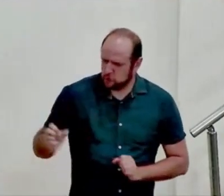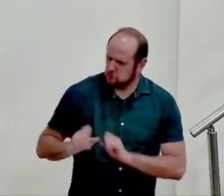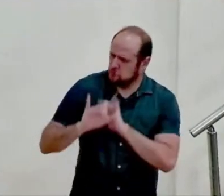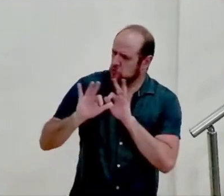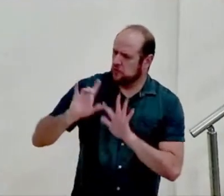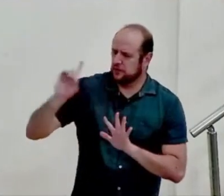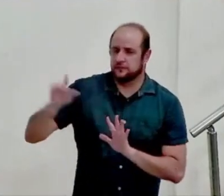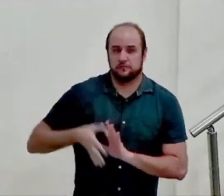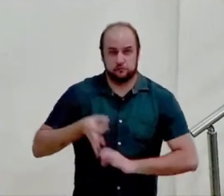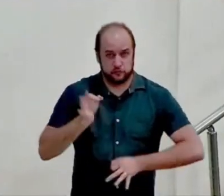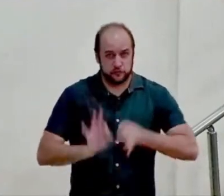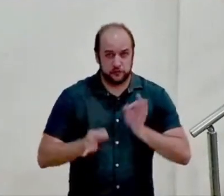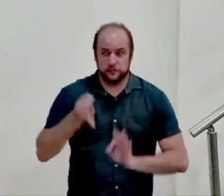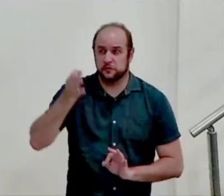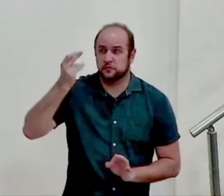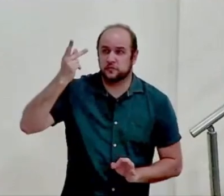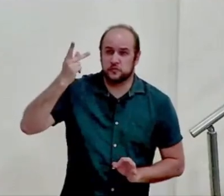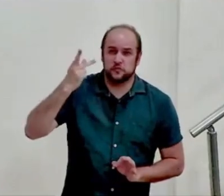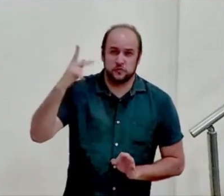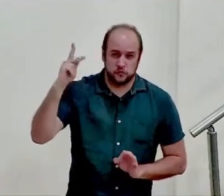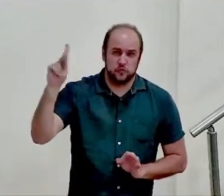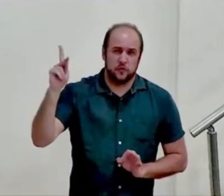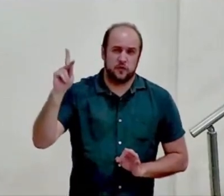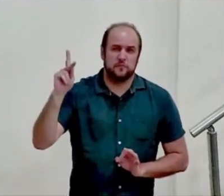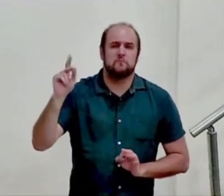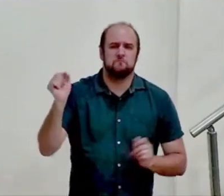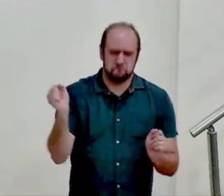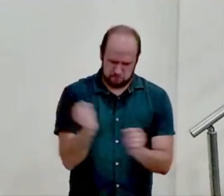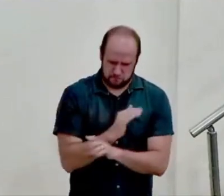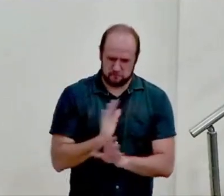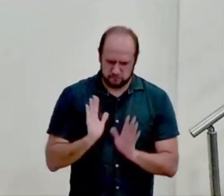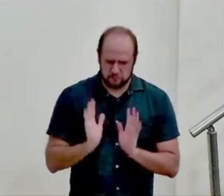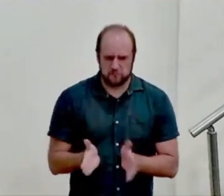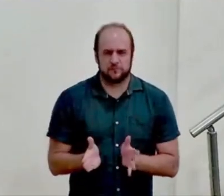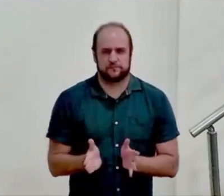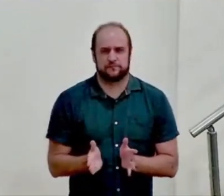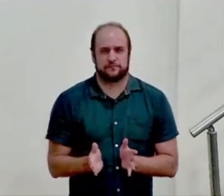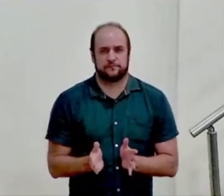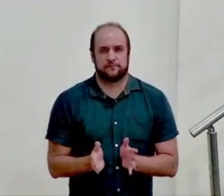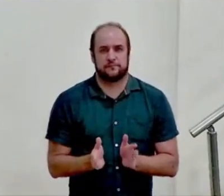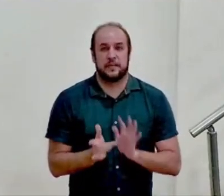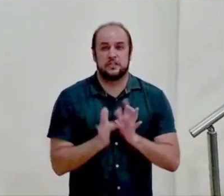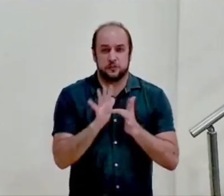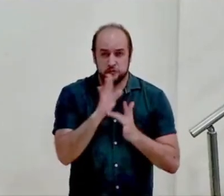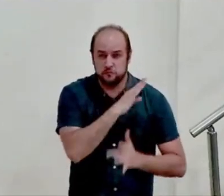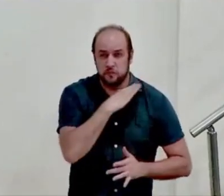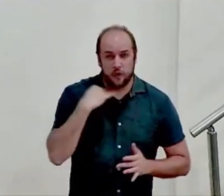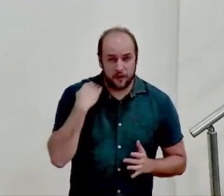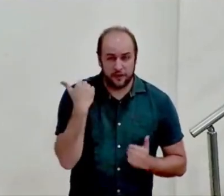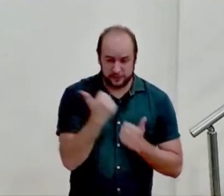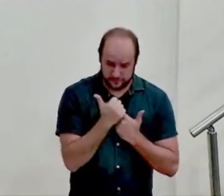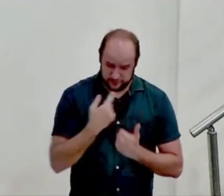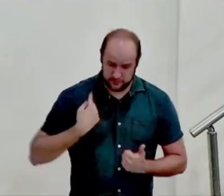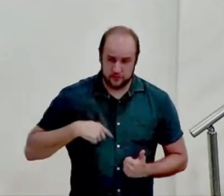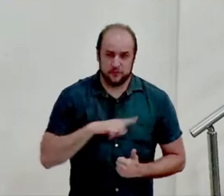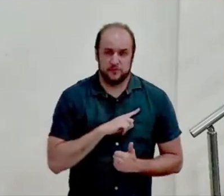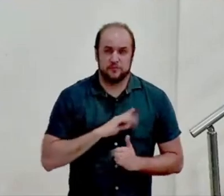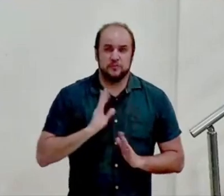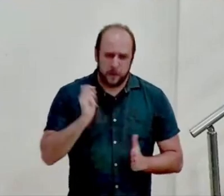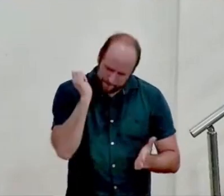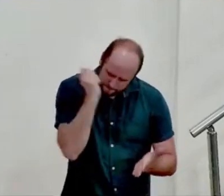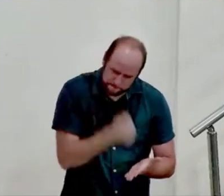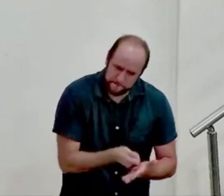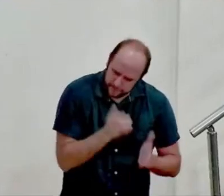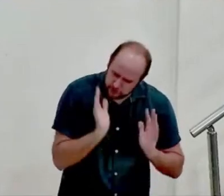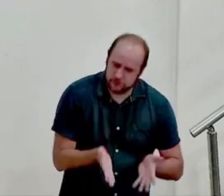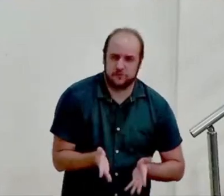justiça foi cumprida porque Cristo morreu por nós e agora ele pagou o preço e a